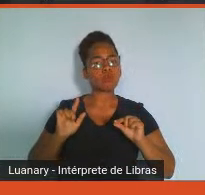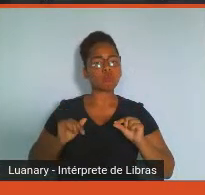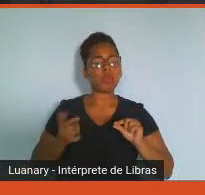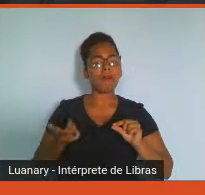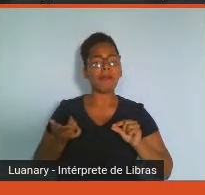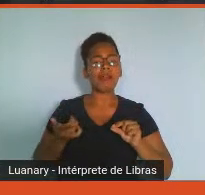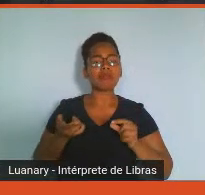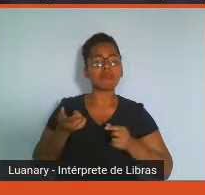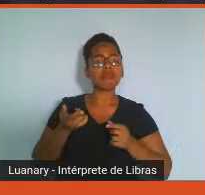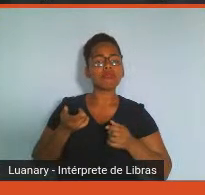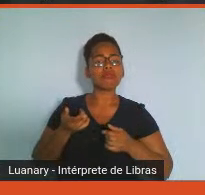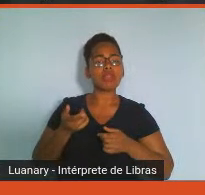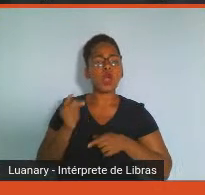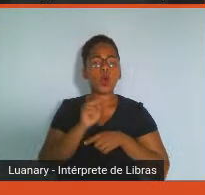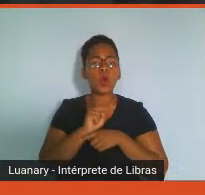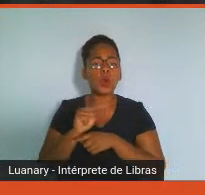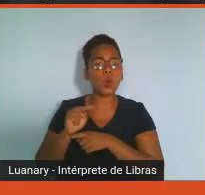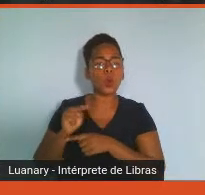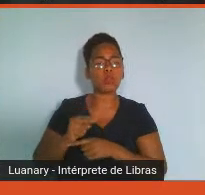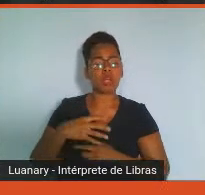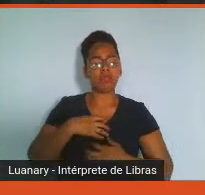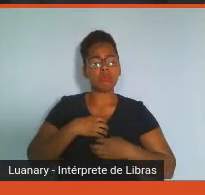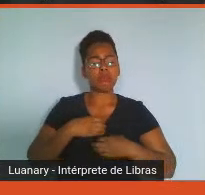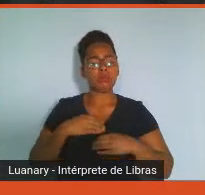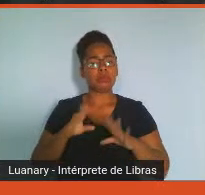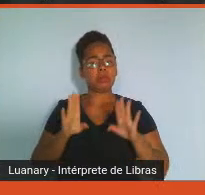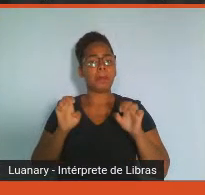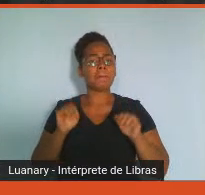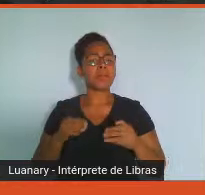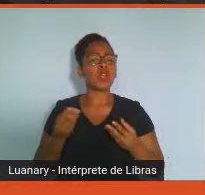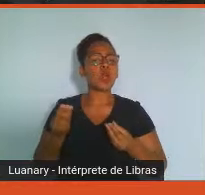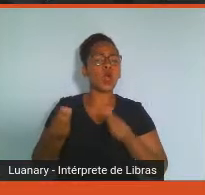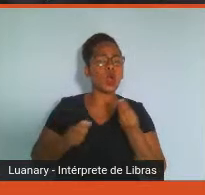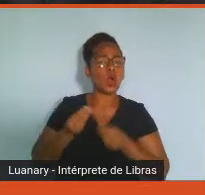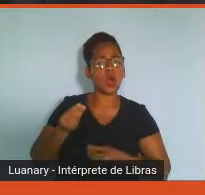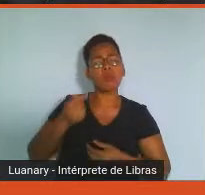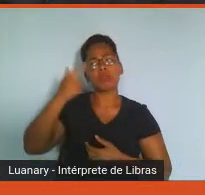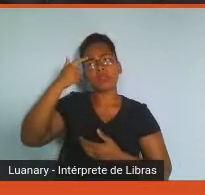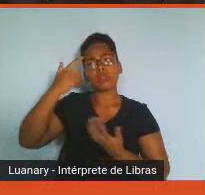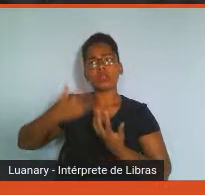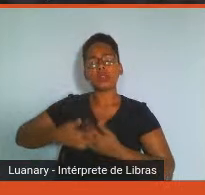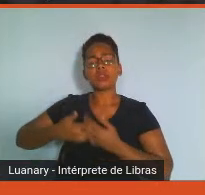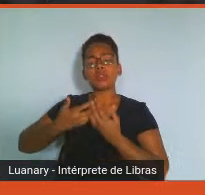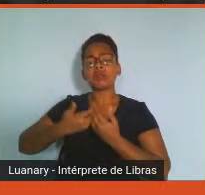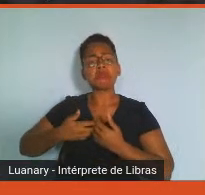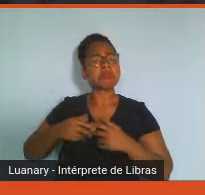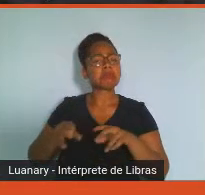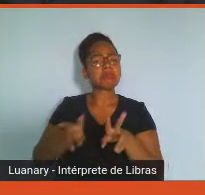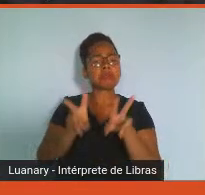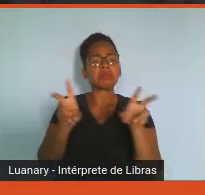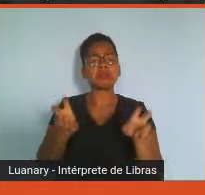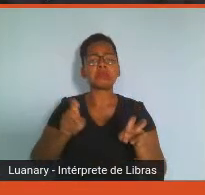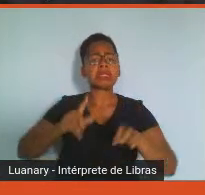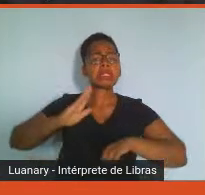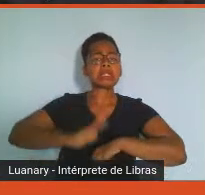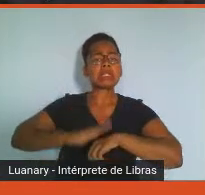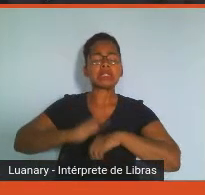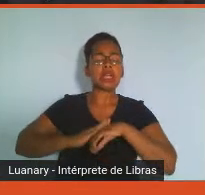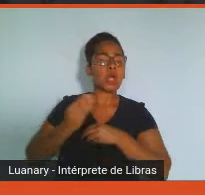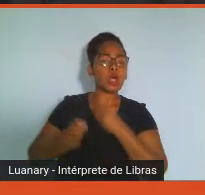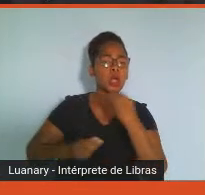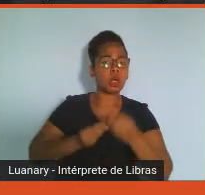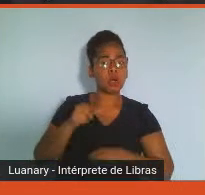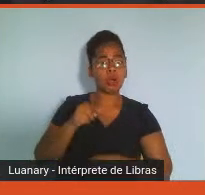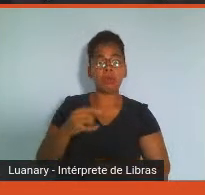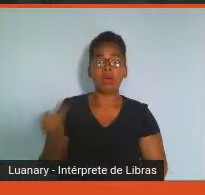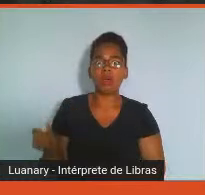Como o Cláudio introduziu, pensar ações que colaborem para esse tema tão importante, mais significativo